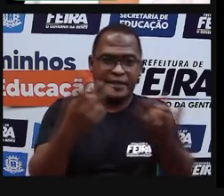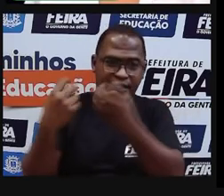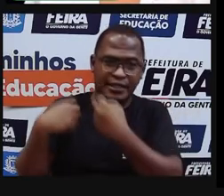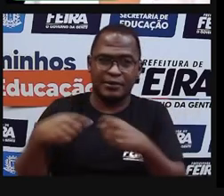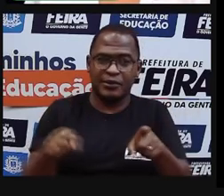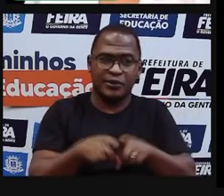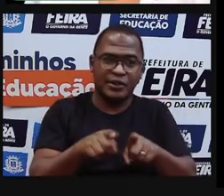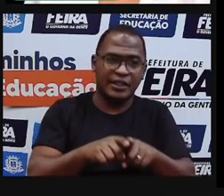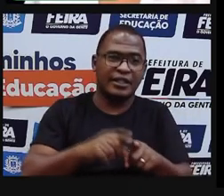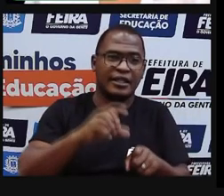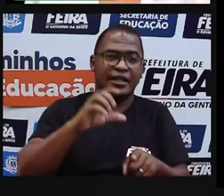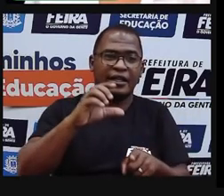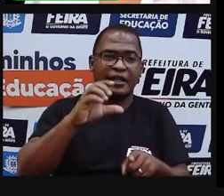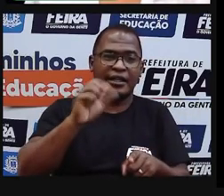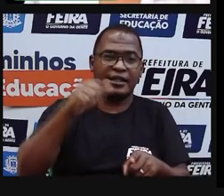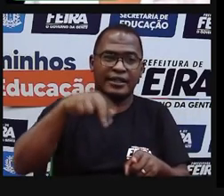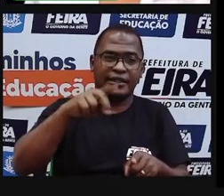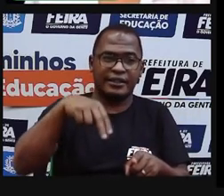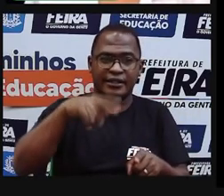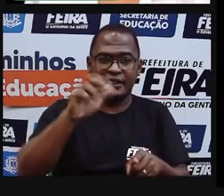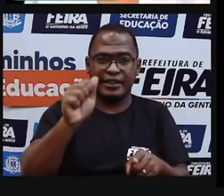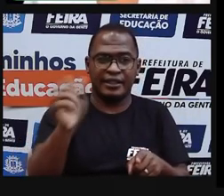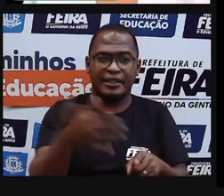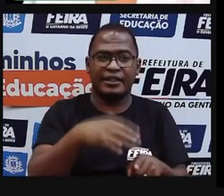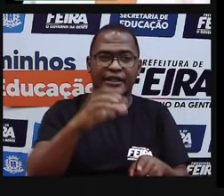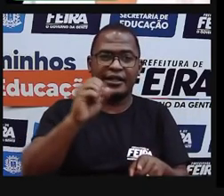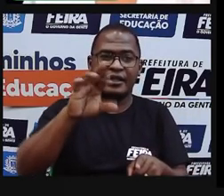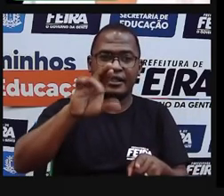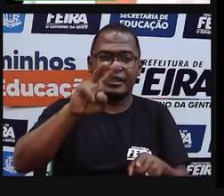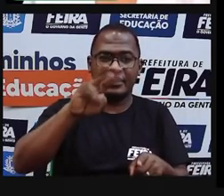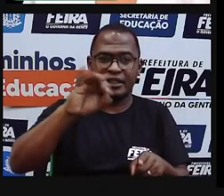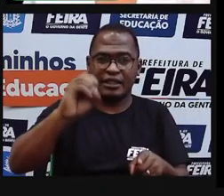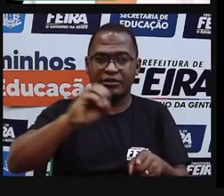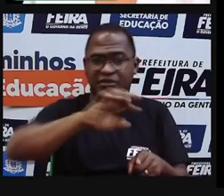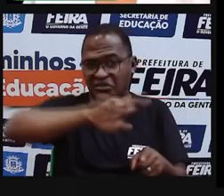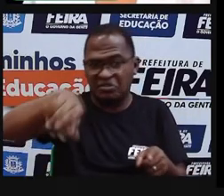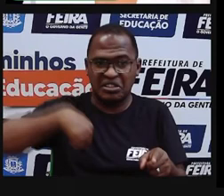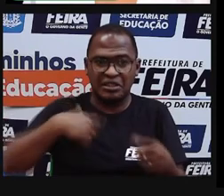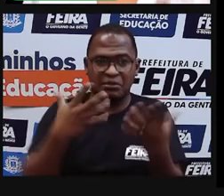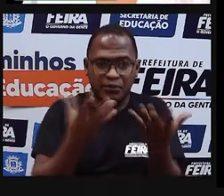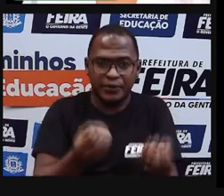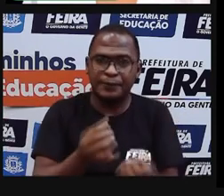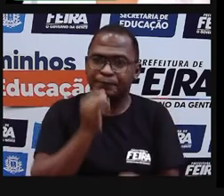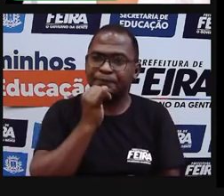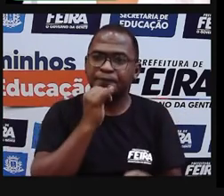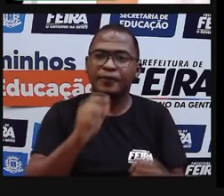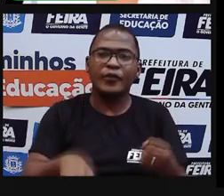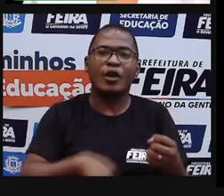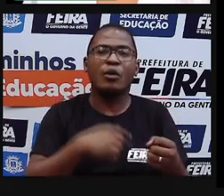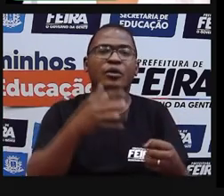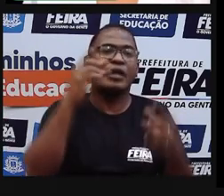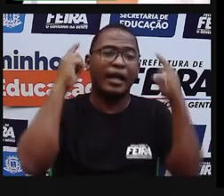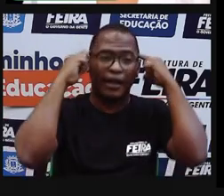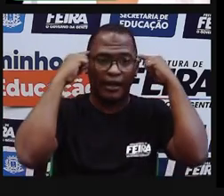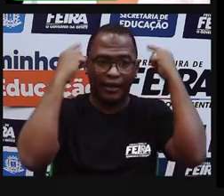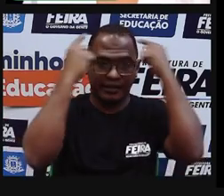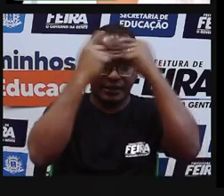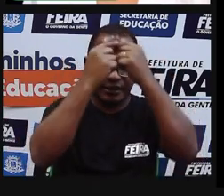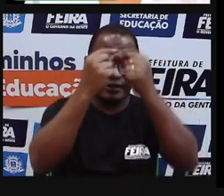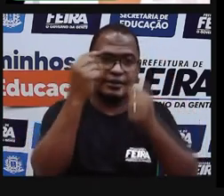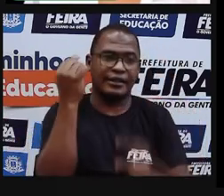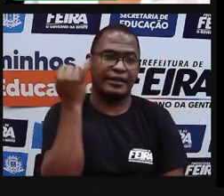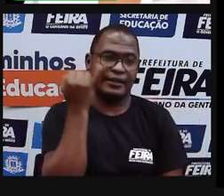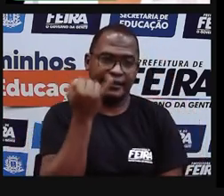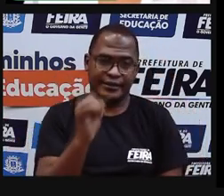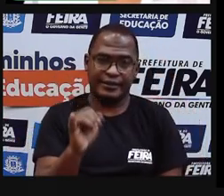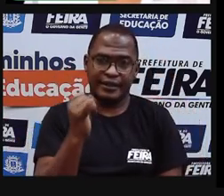muito natural. Na Grécia e na Itália, eles têm uma dieta mediterrânea, a base de vegetais, peixes,